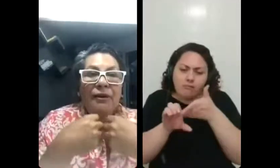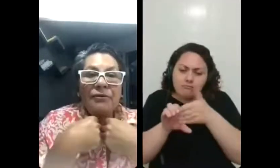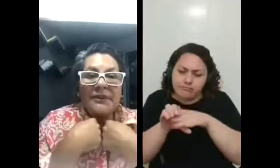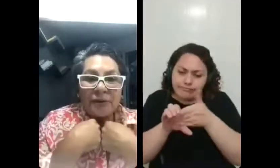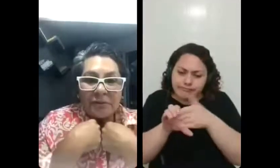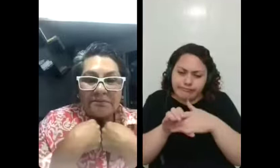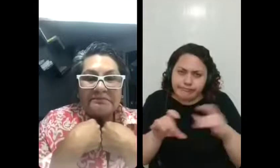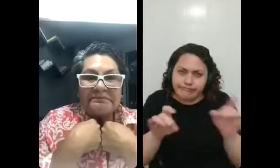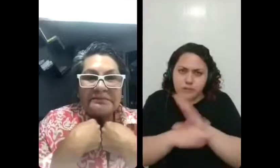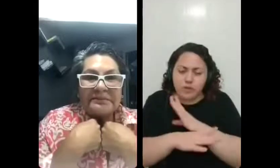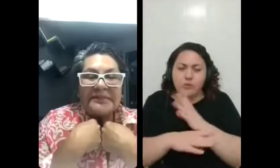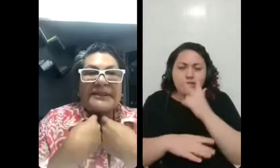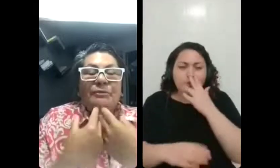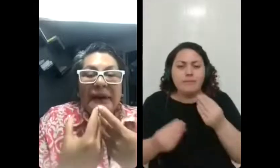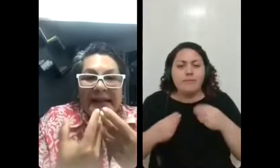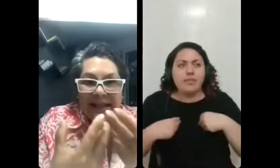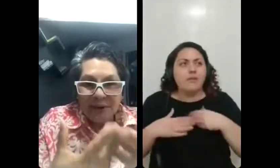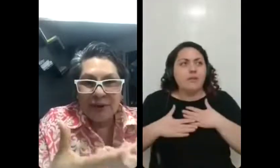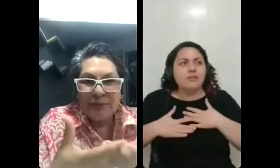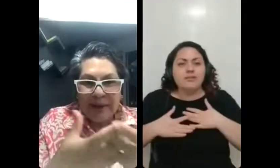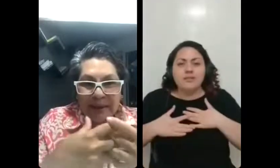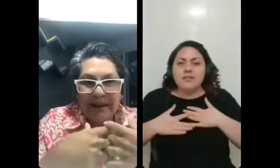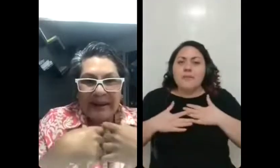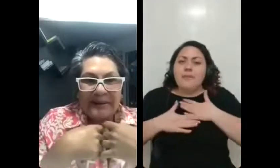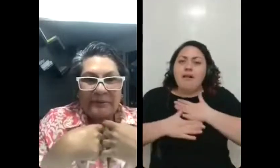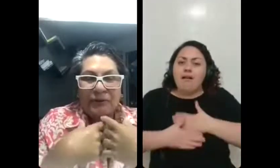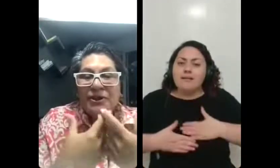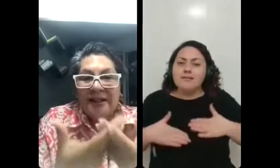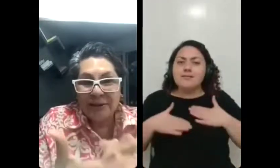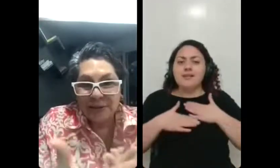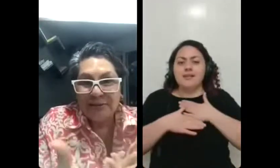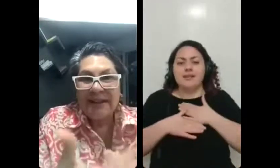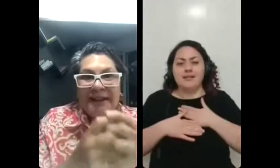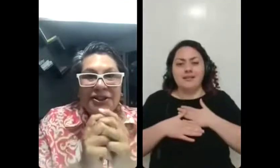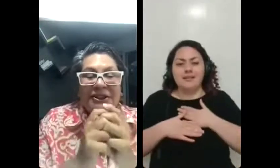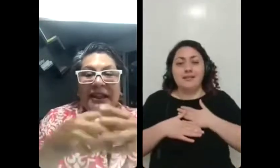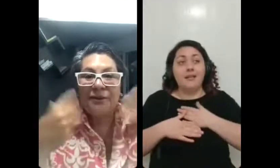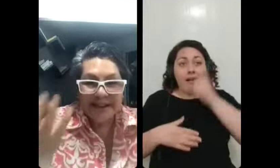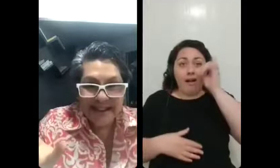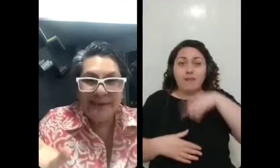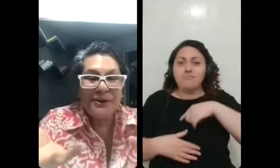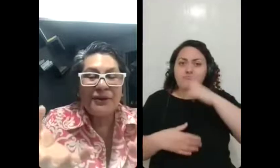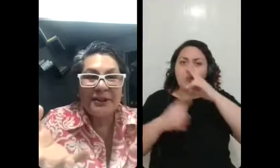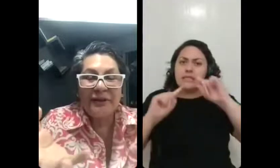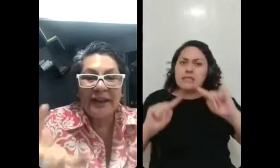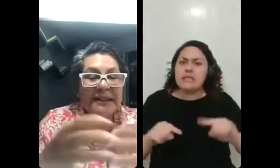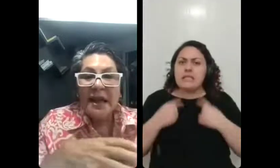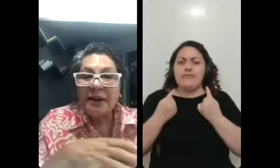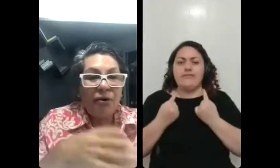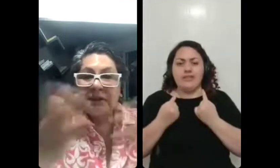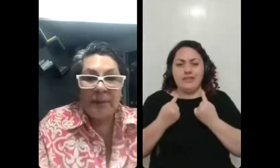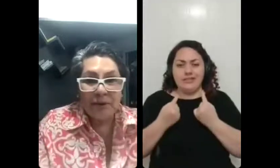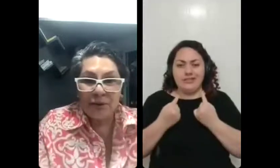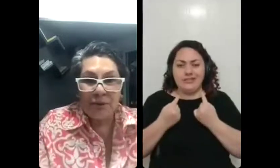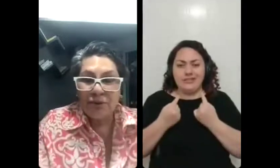foi algo tão tão prazeroso pra mim e foi um desafio tão grande e ter conseguido isso foi muito feliz.